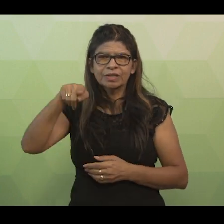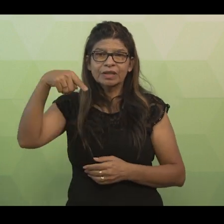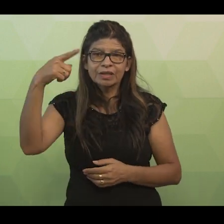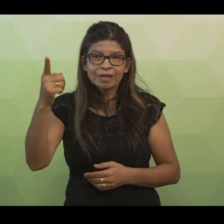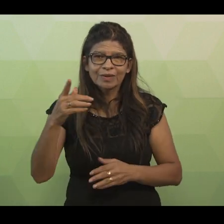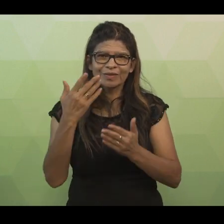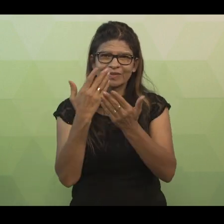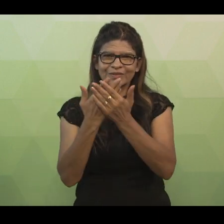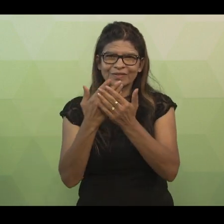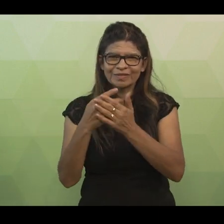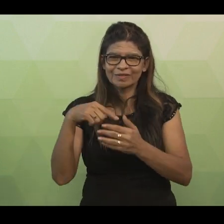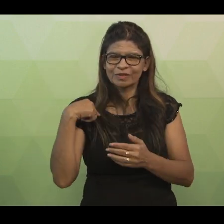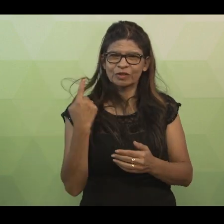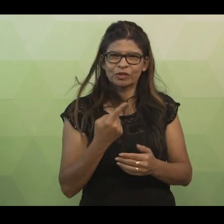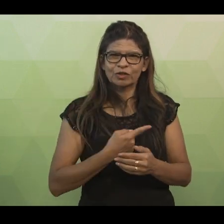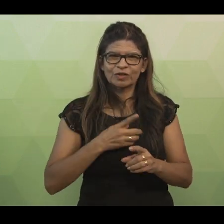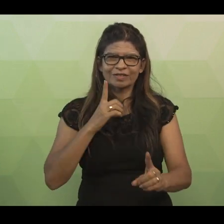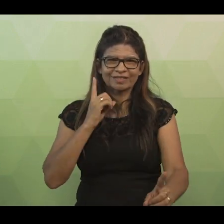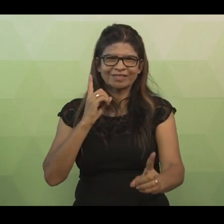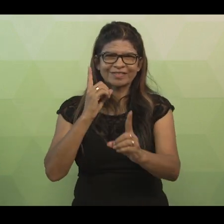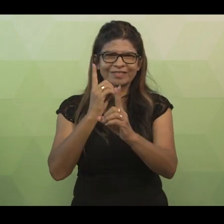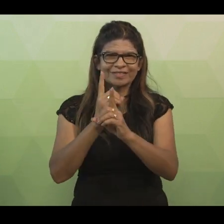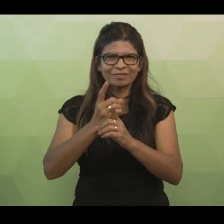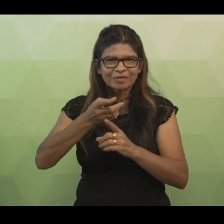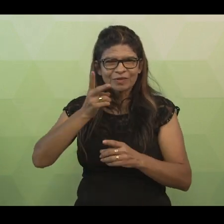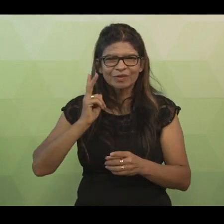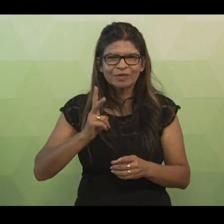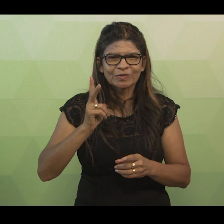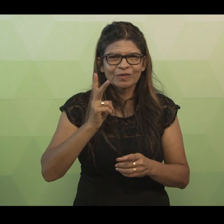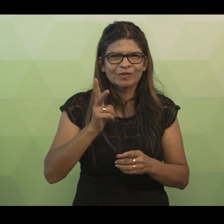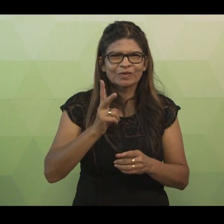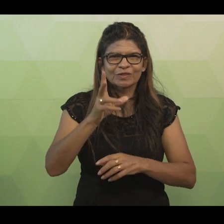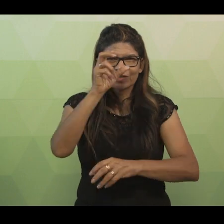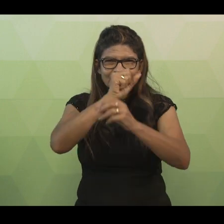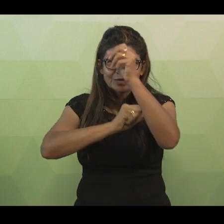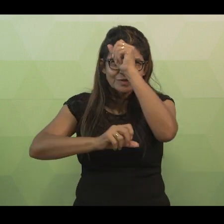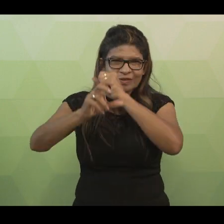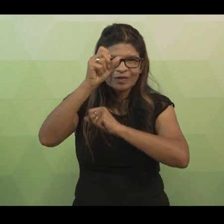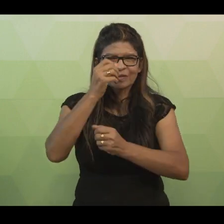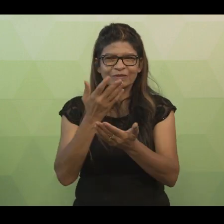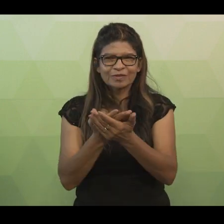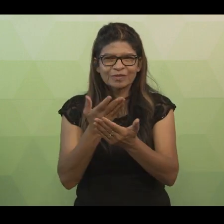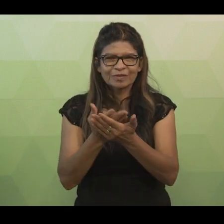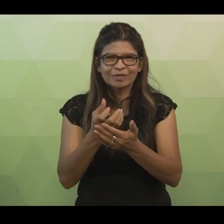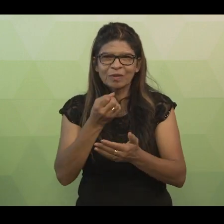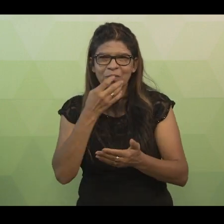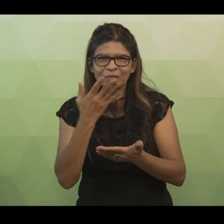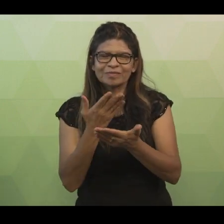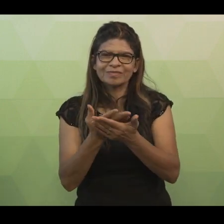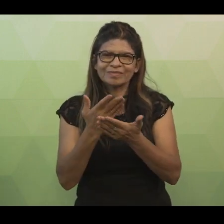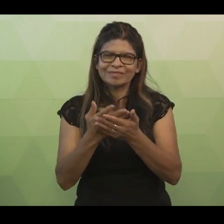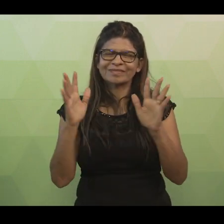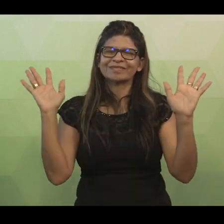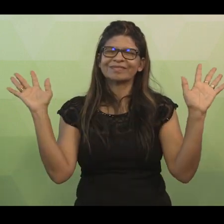possamos continuar avançando neste envolvente estudo sobre análise de sistemas. Bons estudos e até lá!